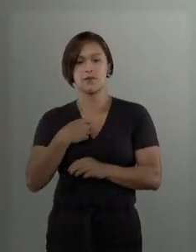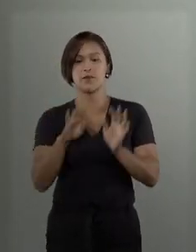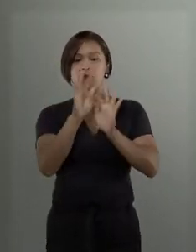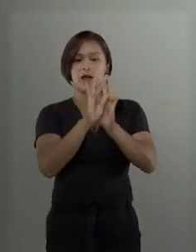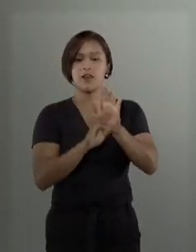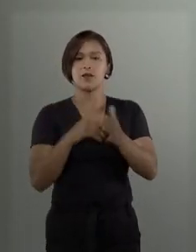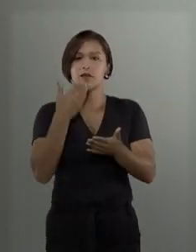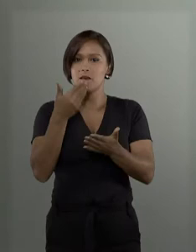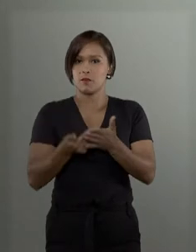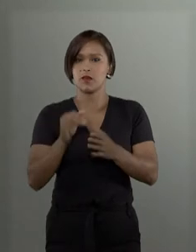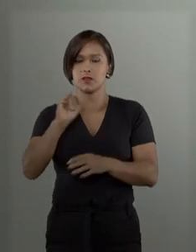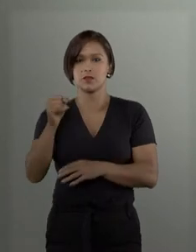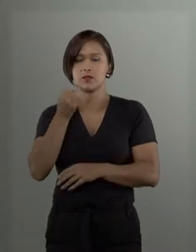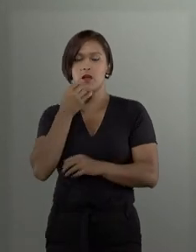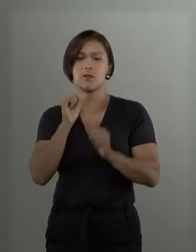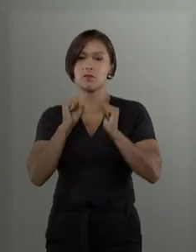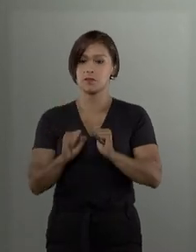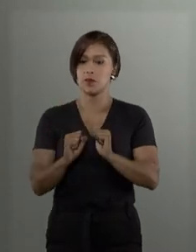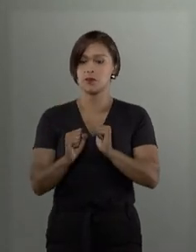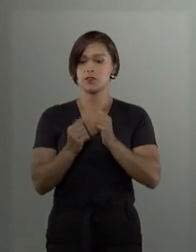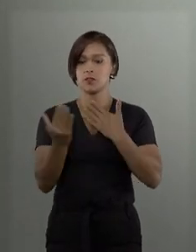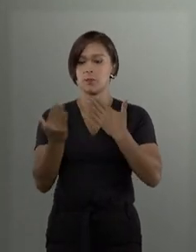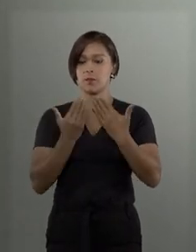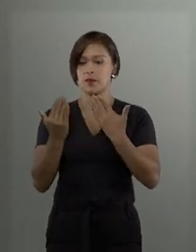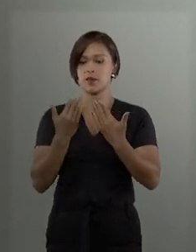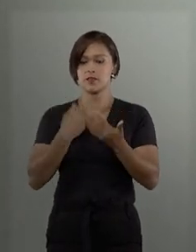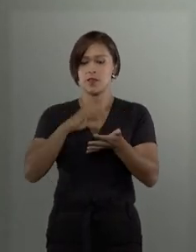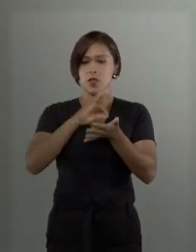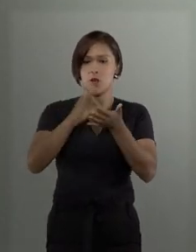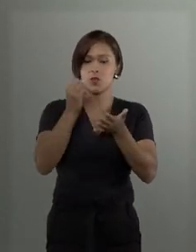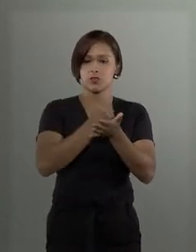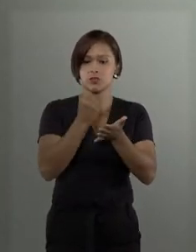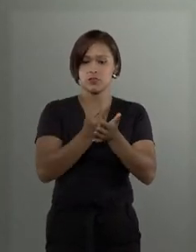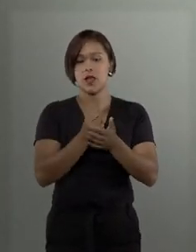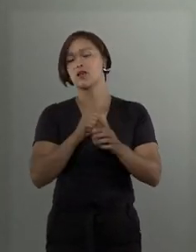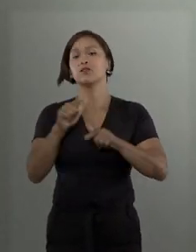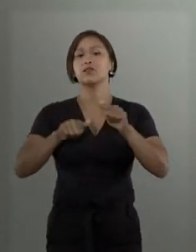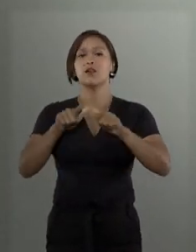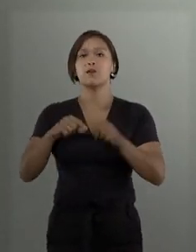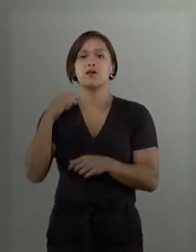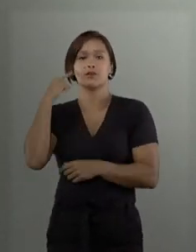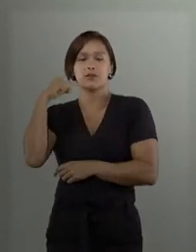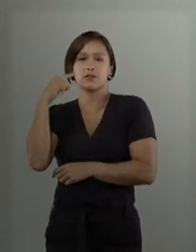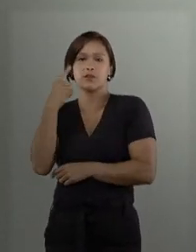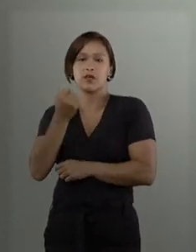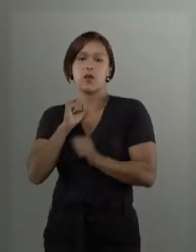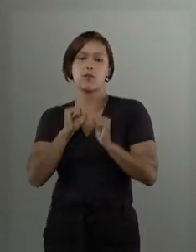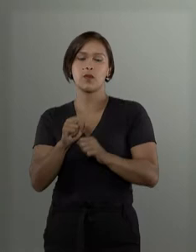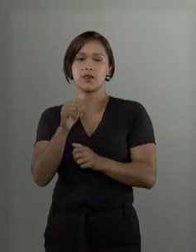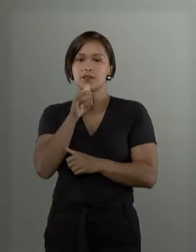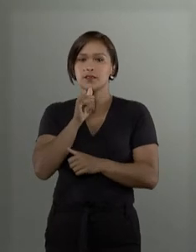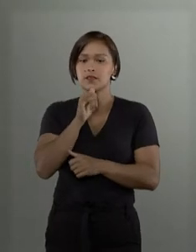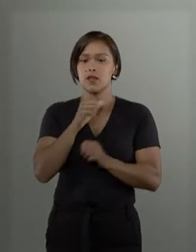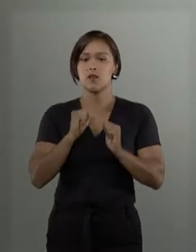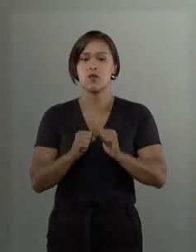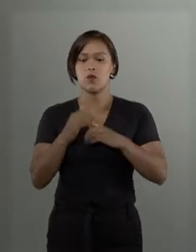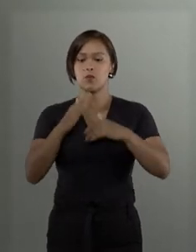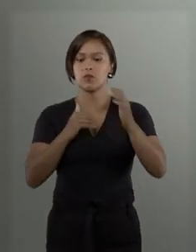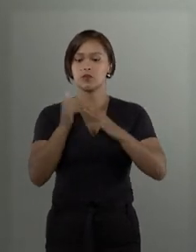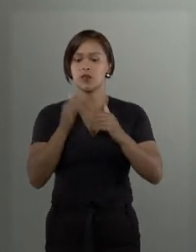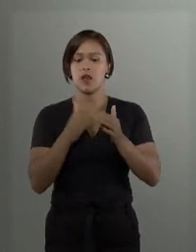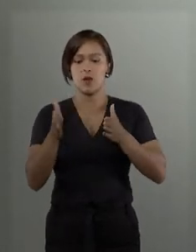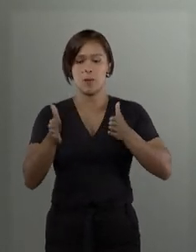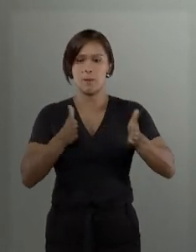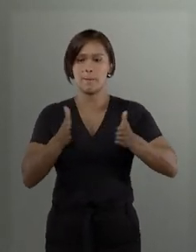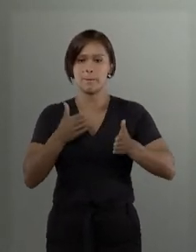pode aparecer também em casos de contrato de prestação de serviços advocatícios, quando, por exemplo, o profissional perde um prazo e